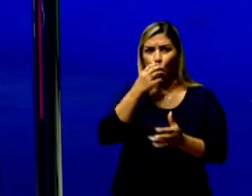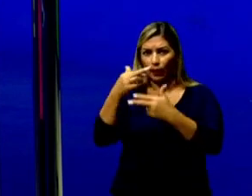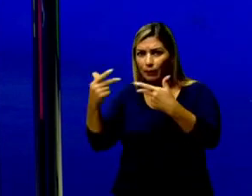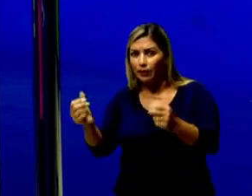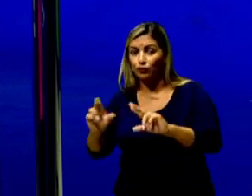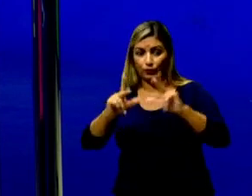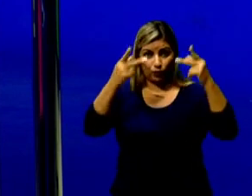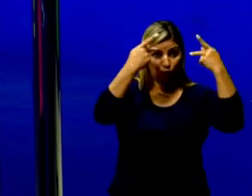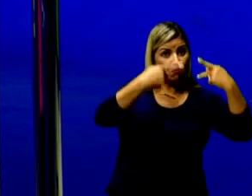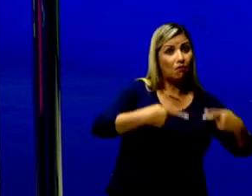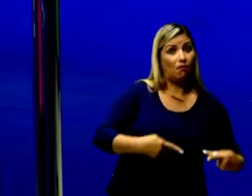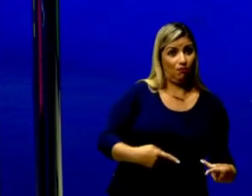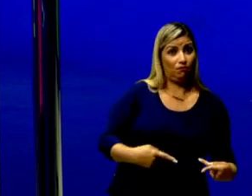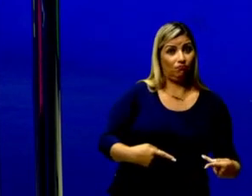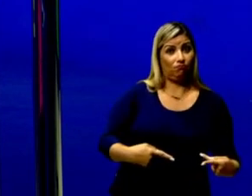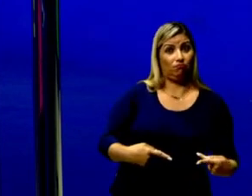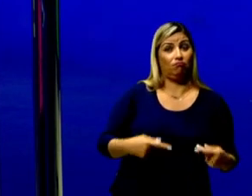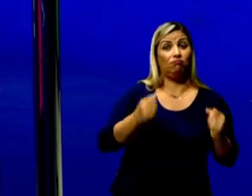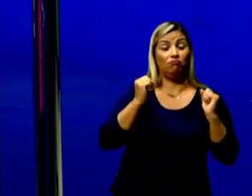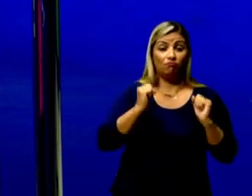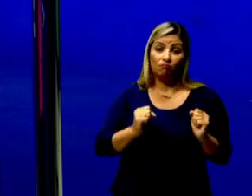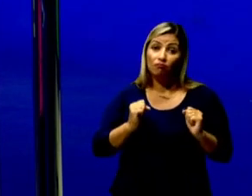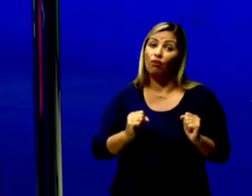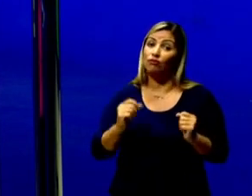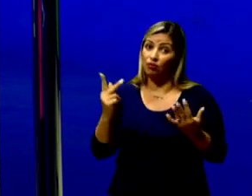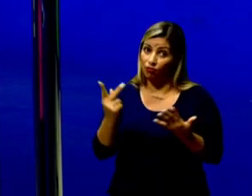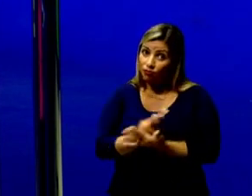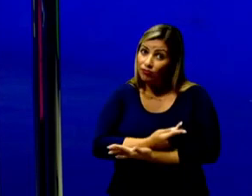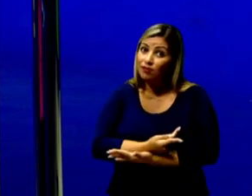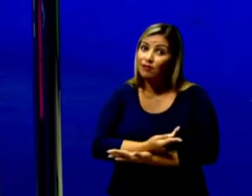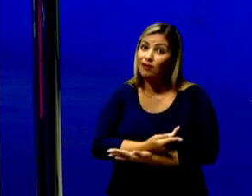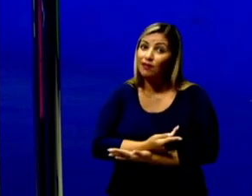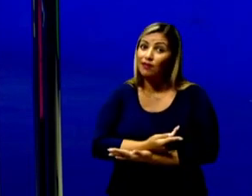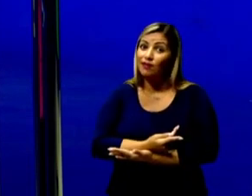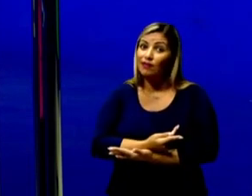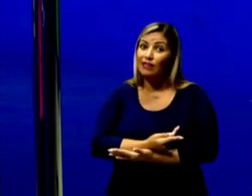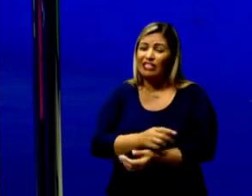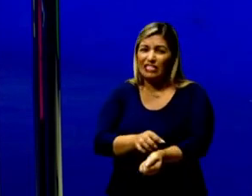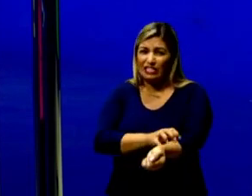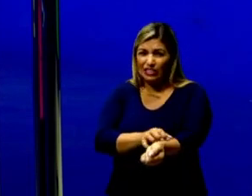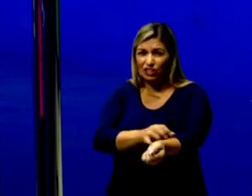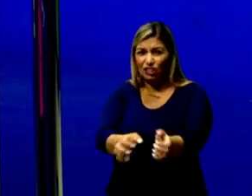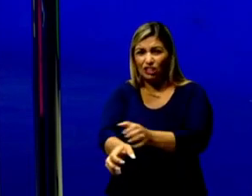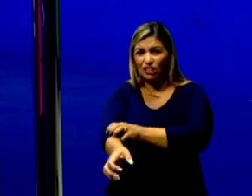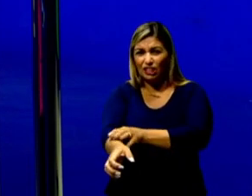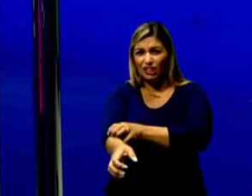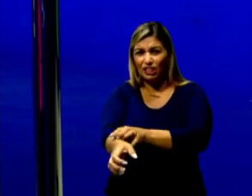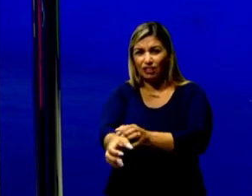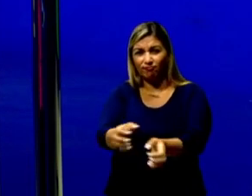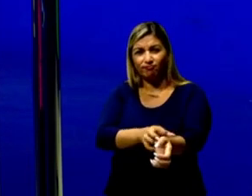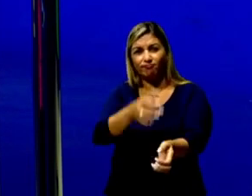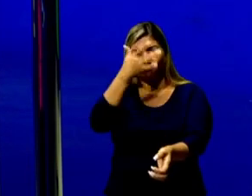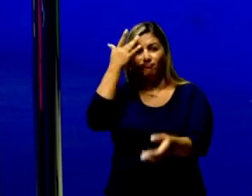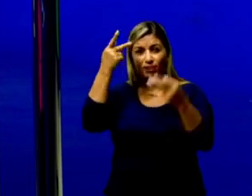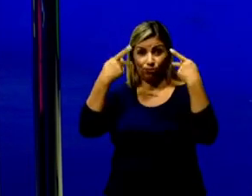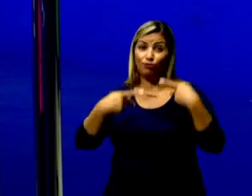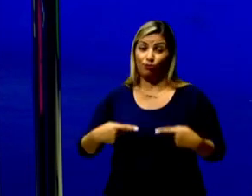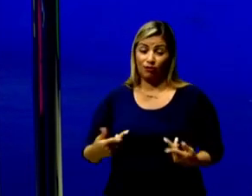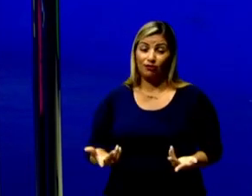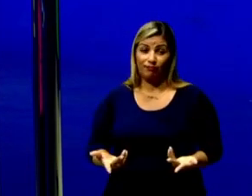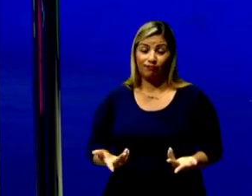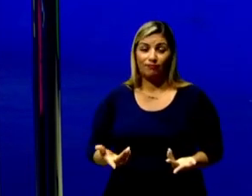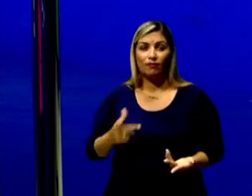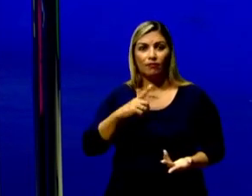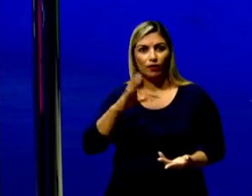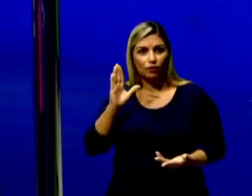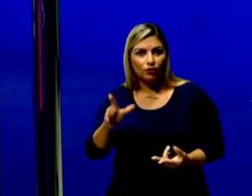da insulina humana, o que pode acarretar a ocorrência de alergia em alguns pacientes. Já a insulina